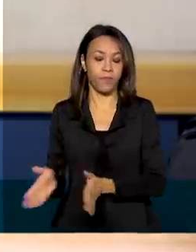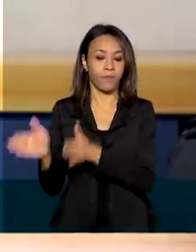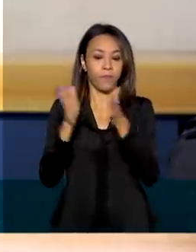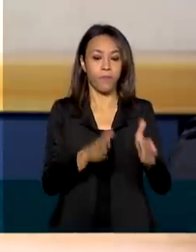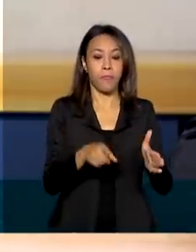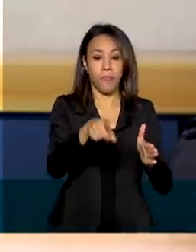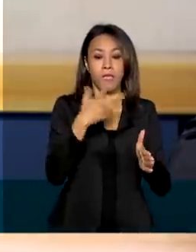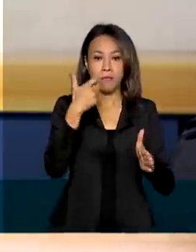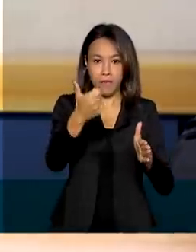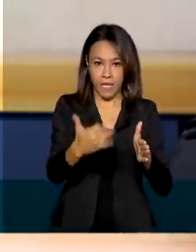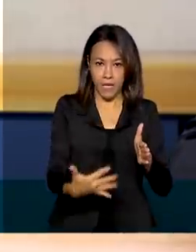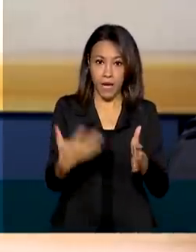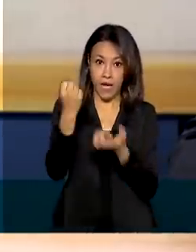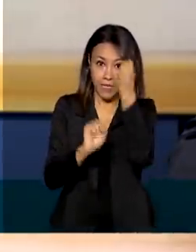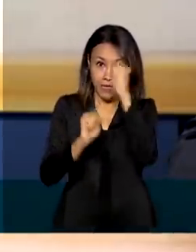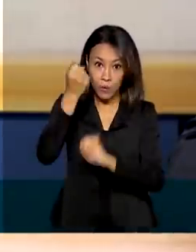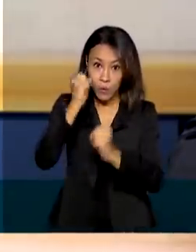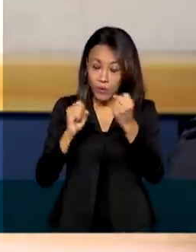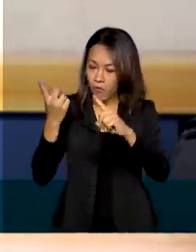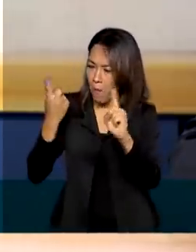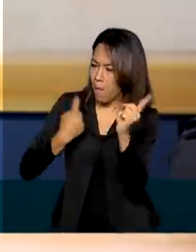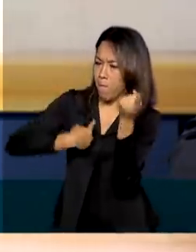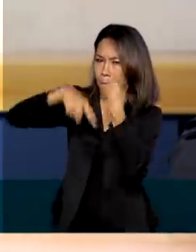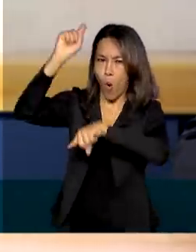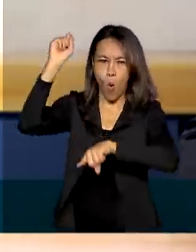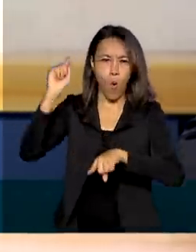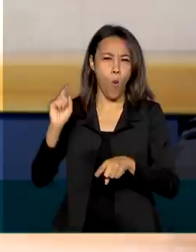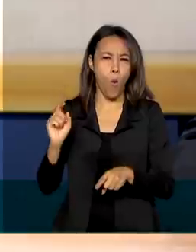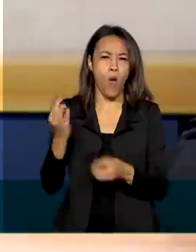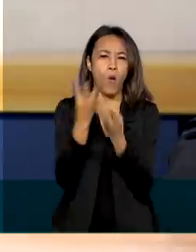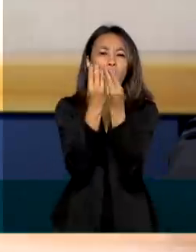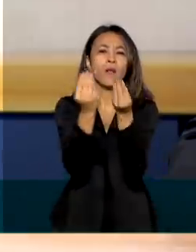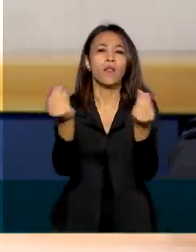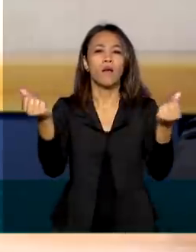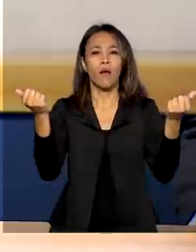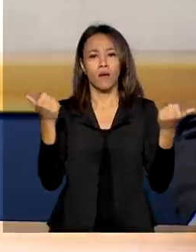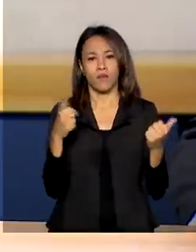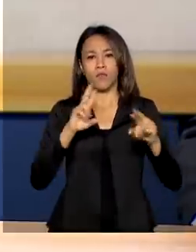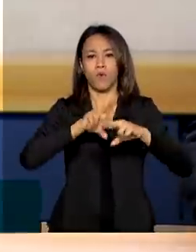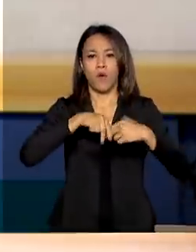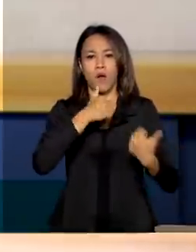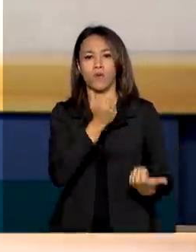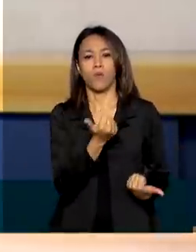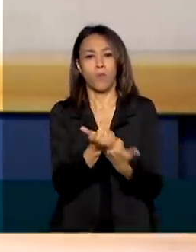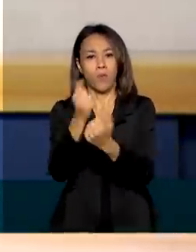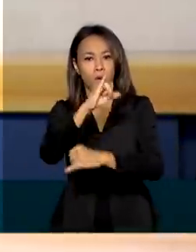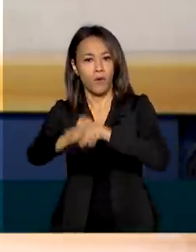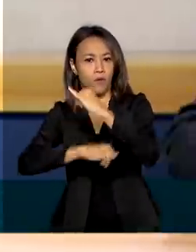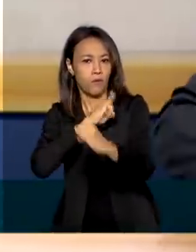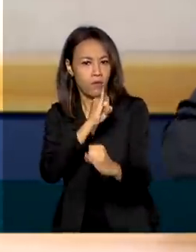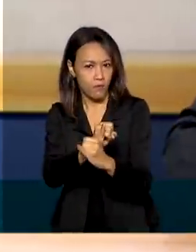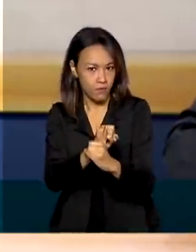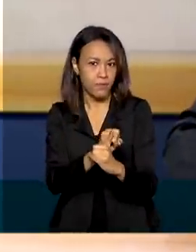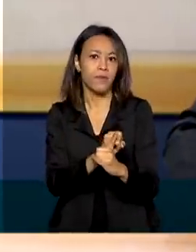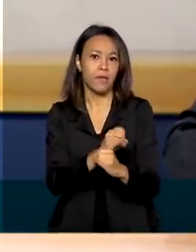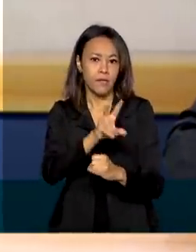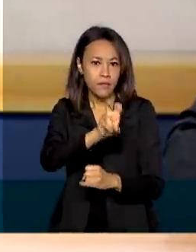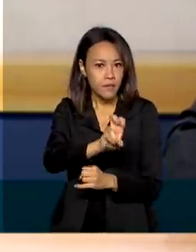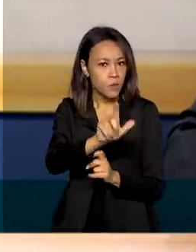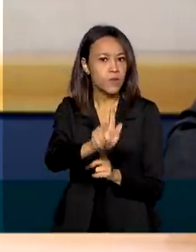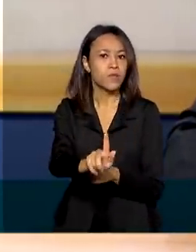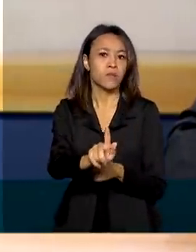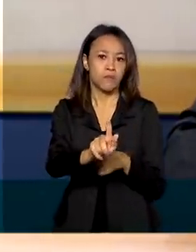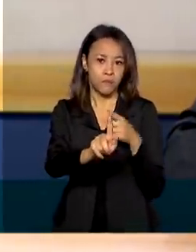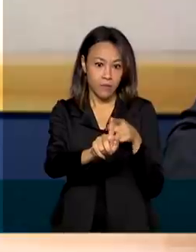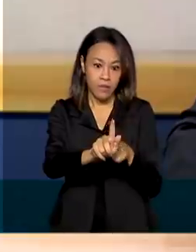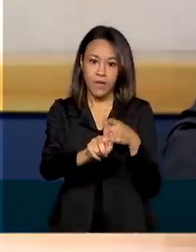jamais visto. Não é apenas só o aumento de 100 vezes a velocidade. É a conexão